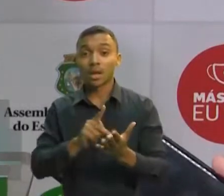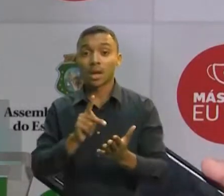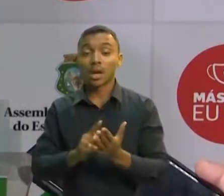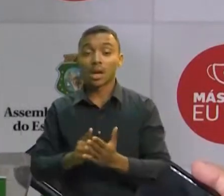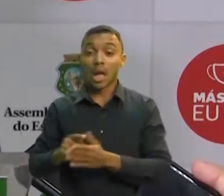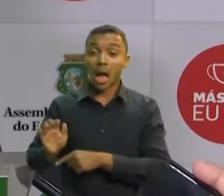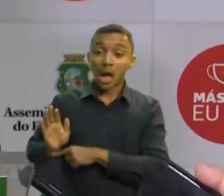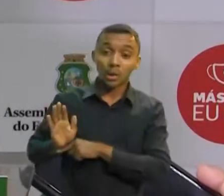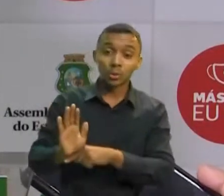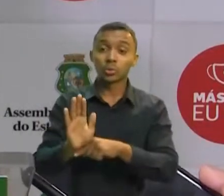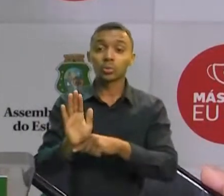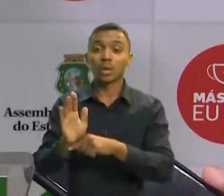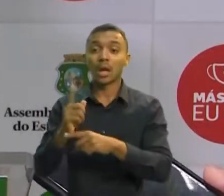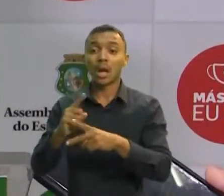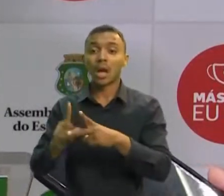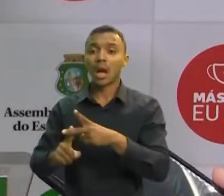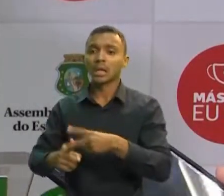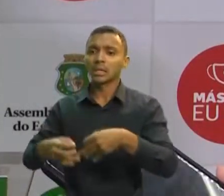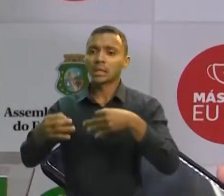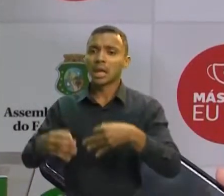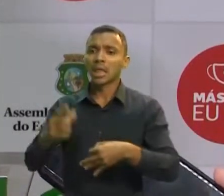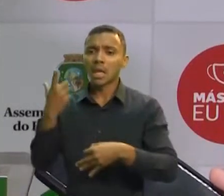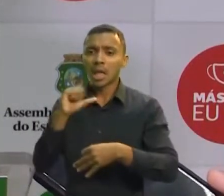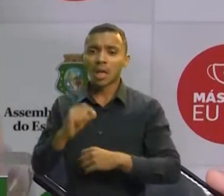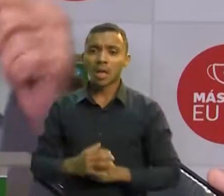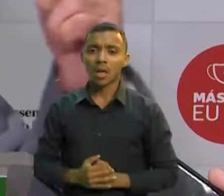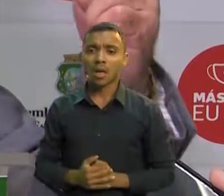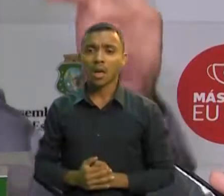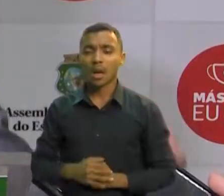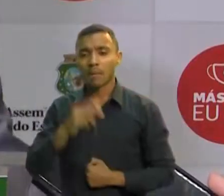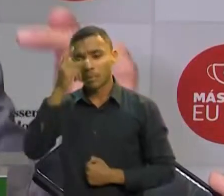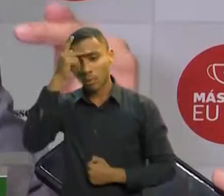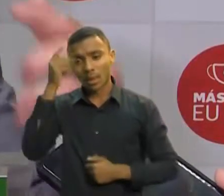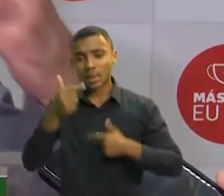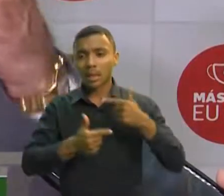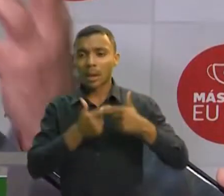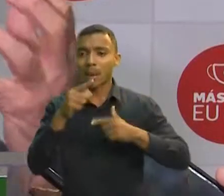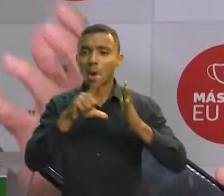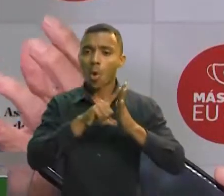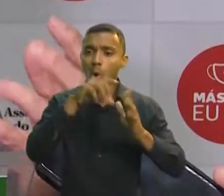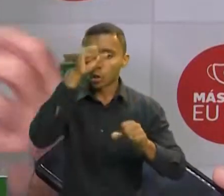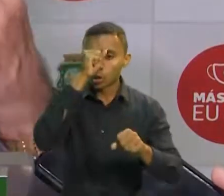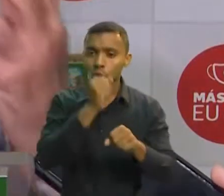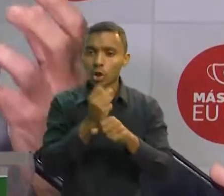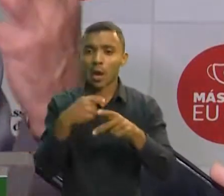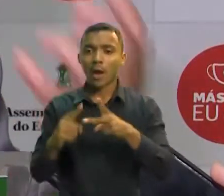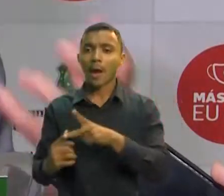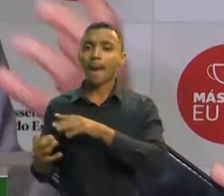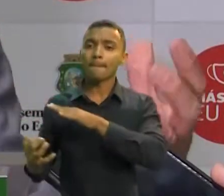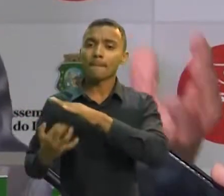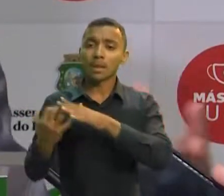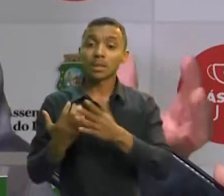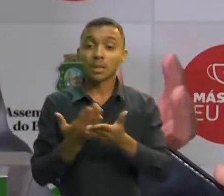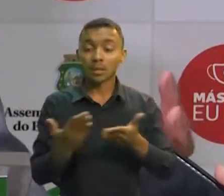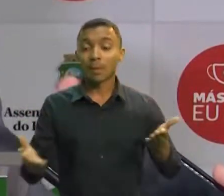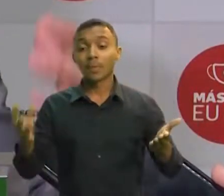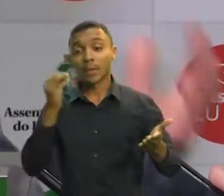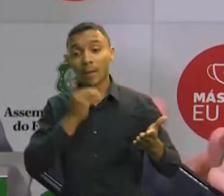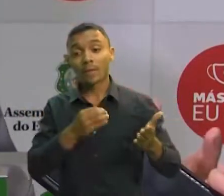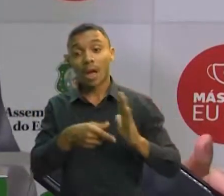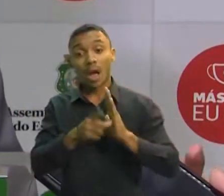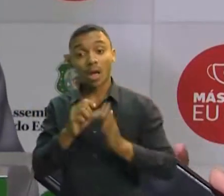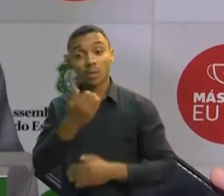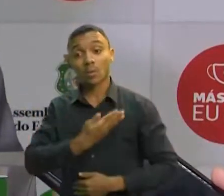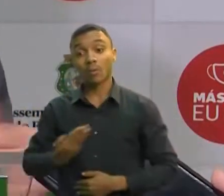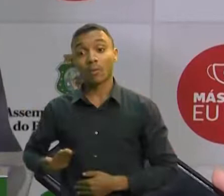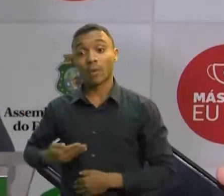o empresário, é o comerciante, é o industrial. Esses, eles têm que ter o apoio de governo, na